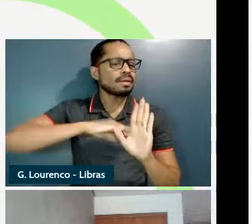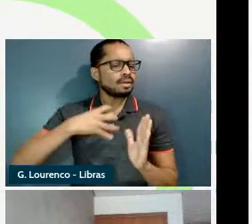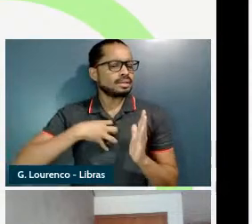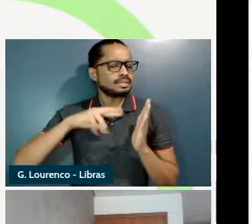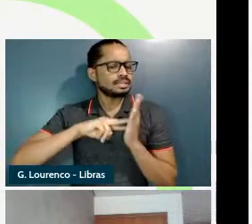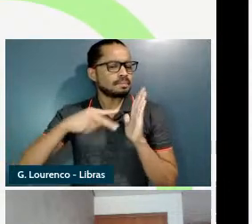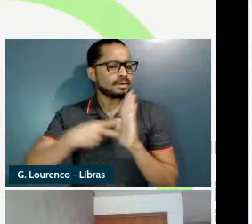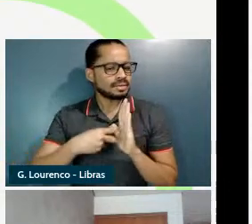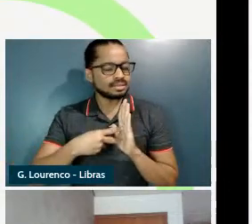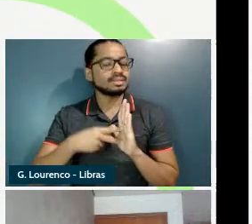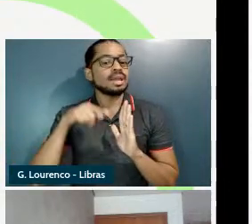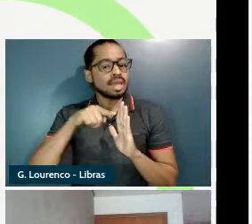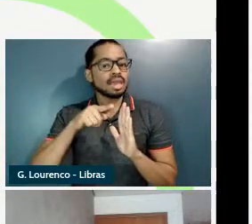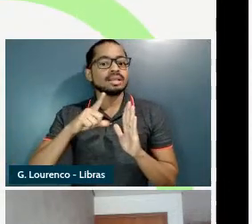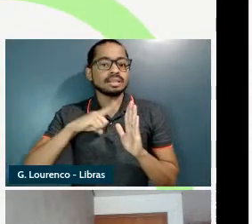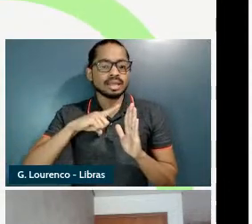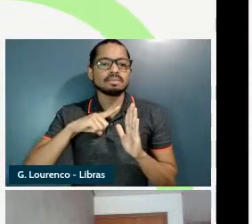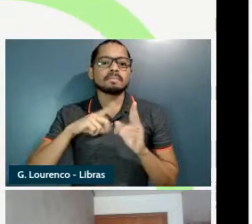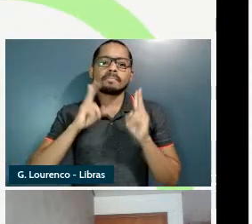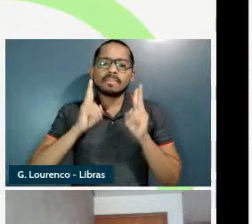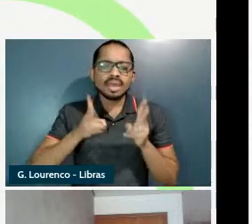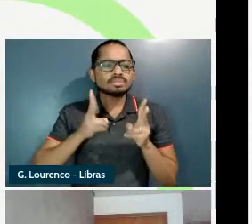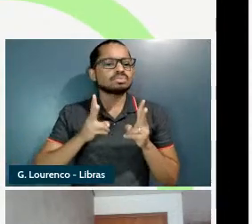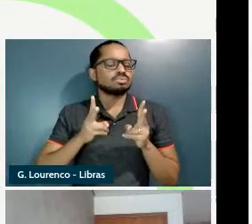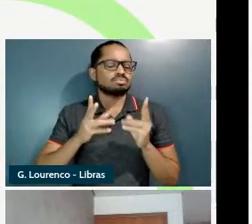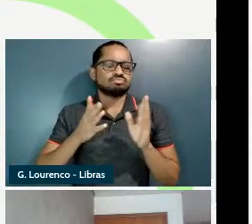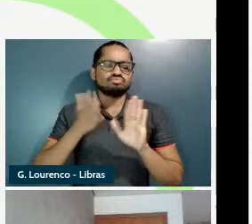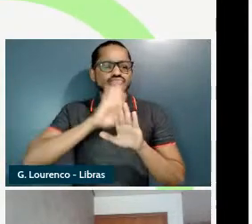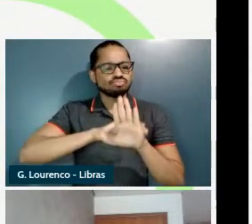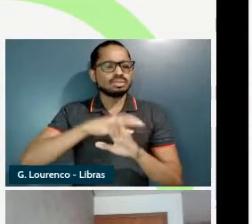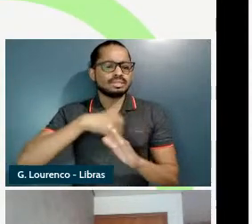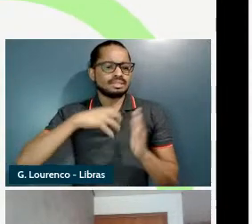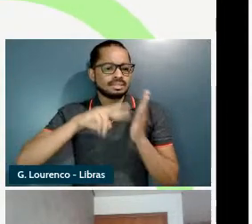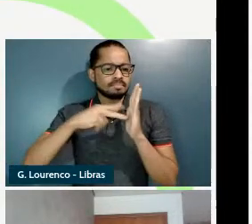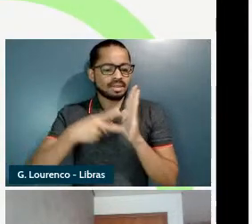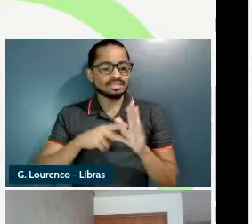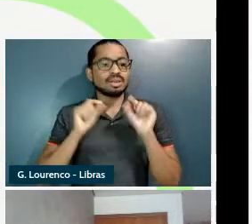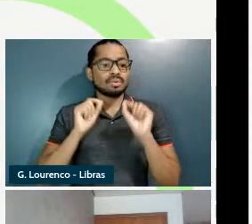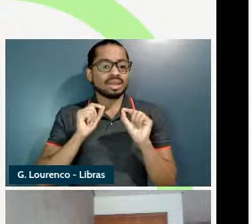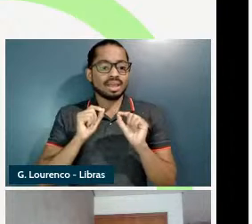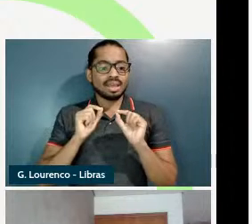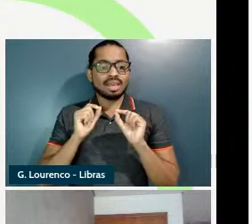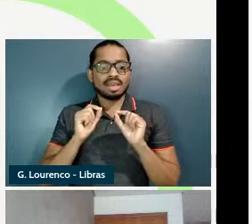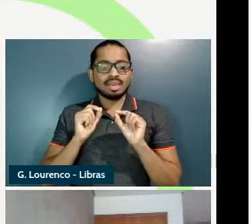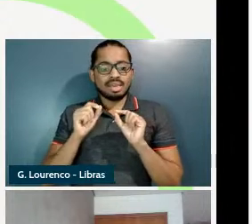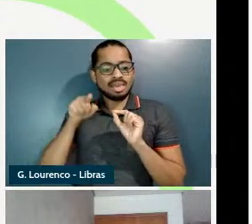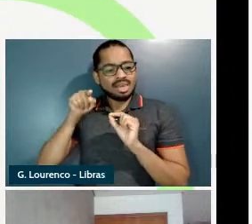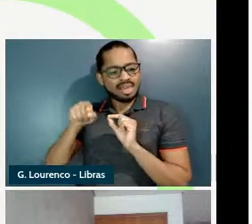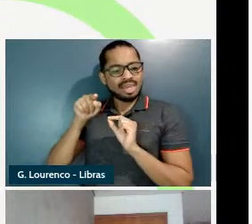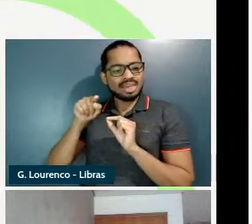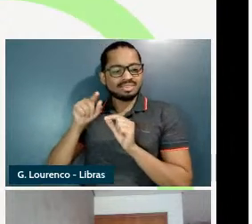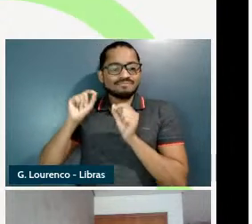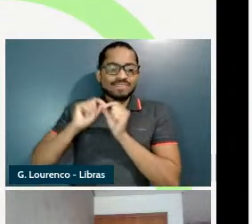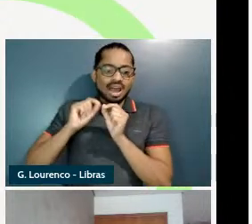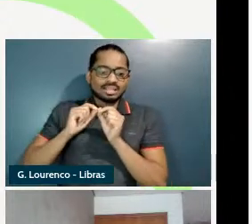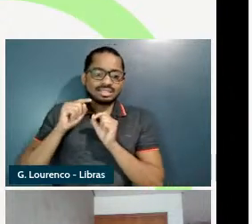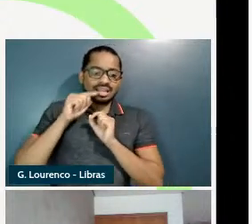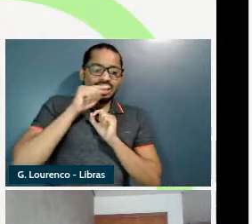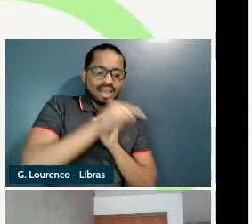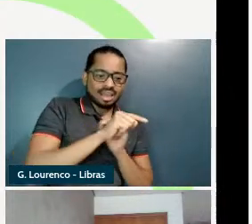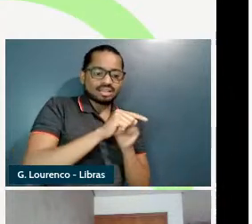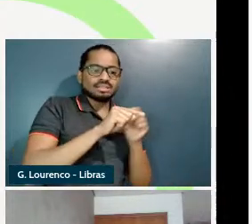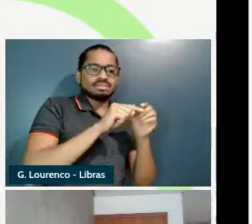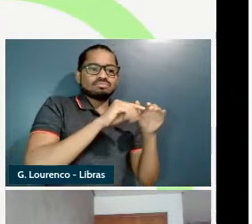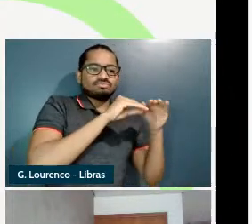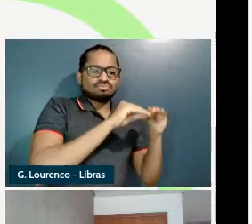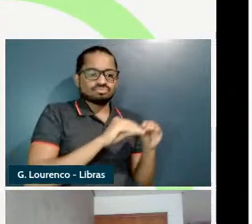semântico recorrente na classe de que x age causando y ficar em determinado estado em algum lugar